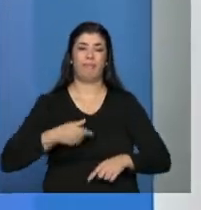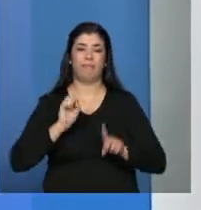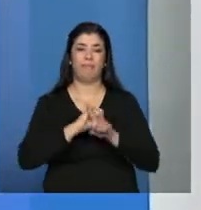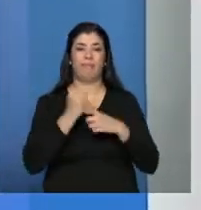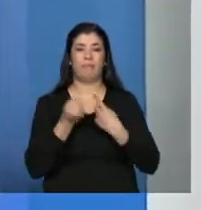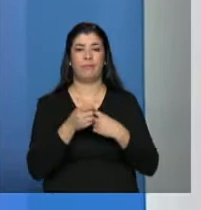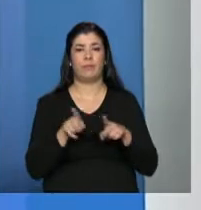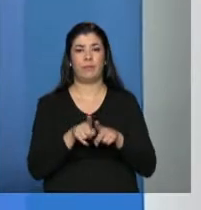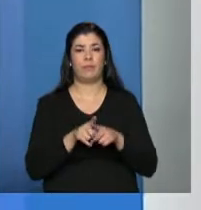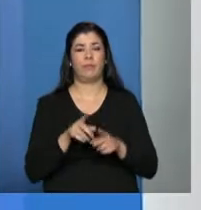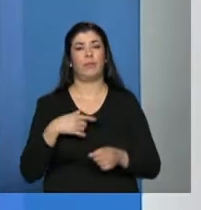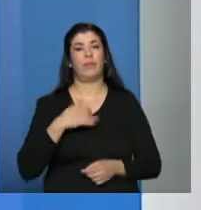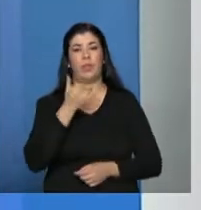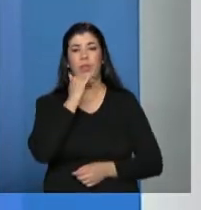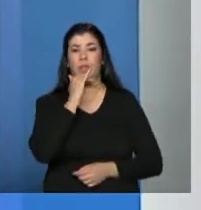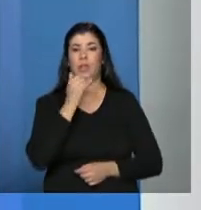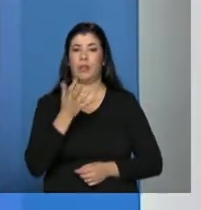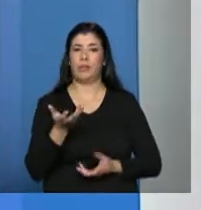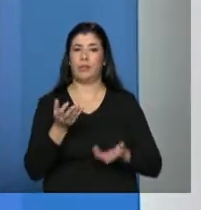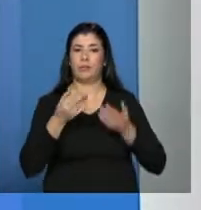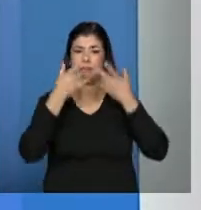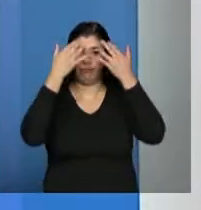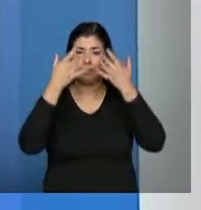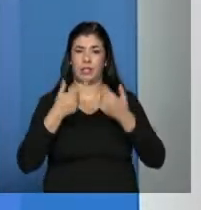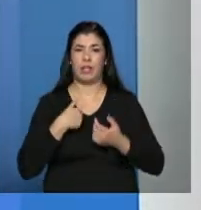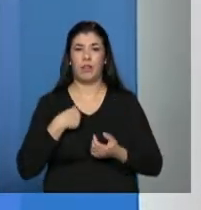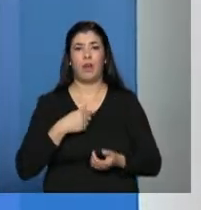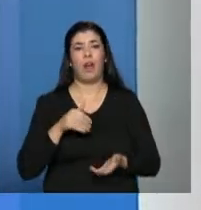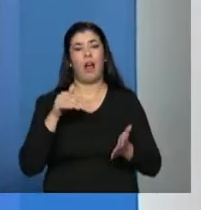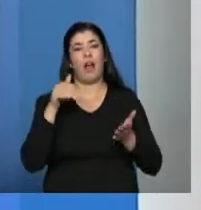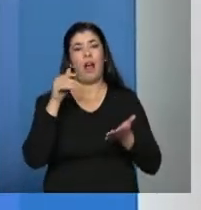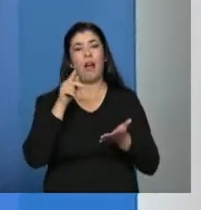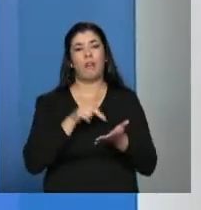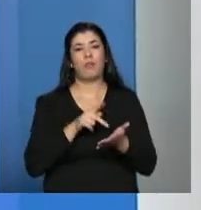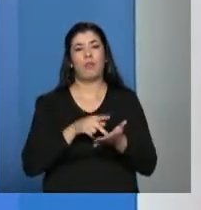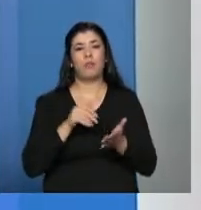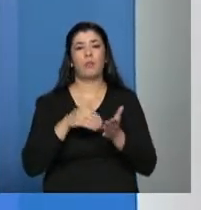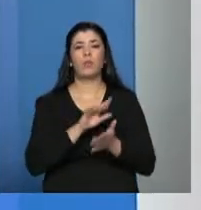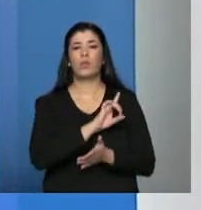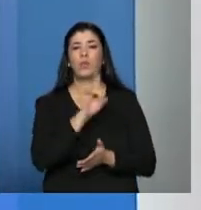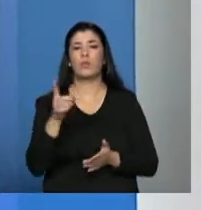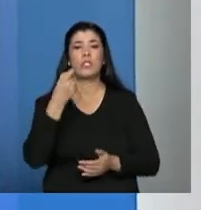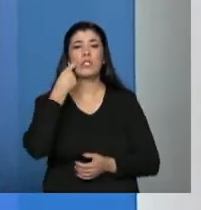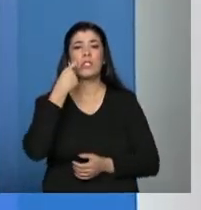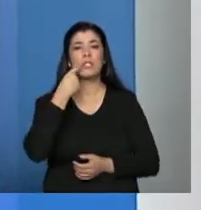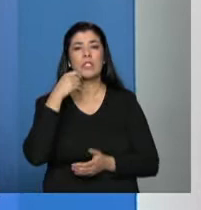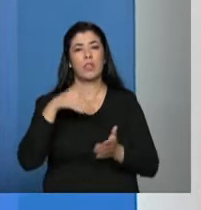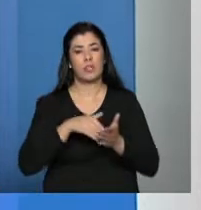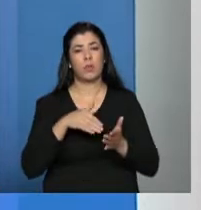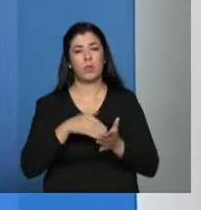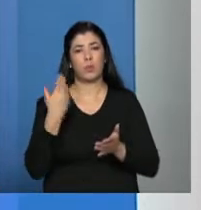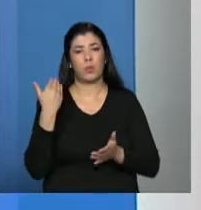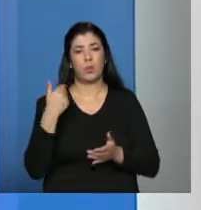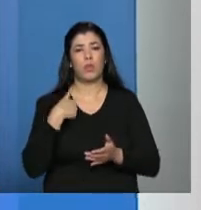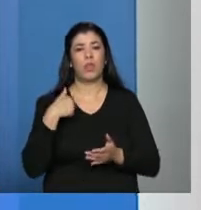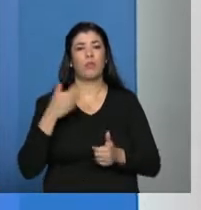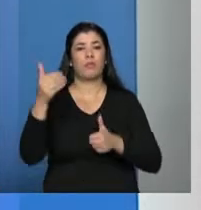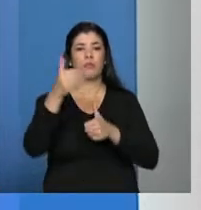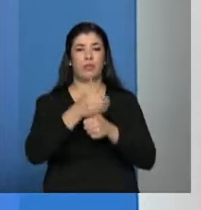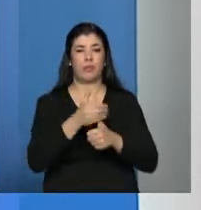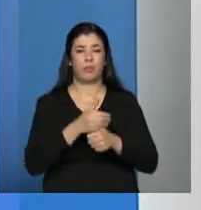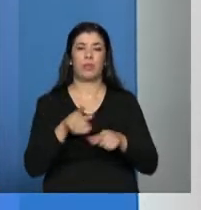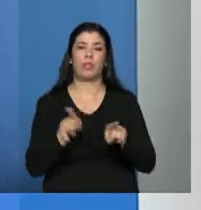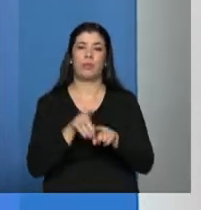comunicar que eu estou assumindo a secretaria recentemente, né, fui empossada a sexta-feira última, fui gestora